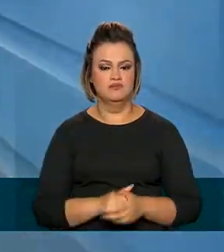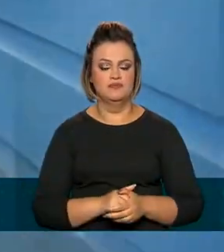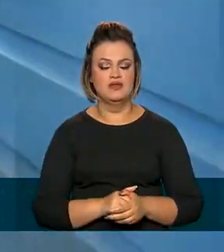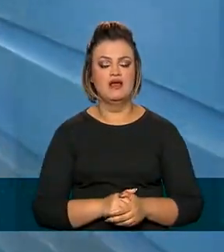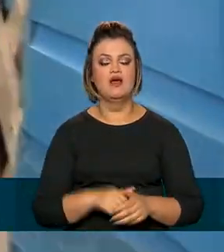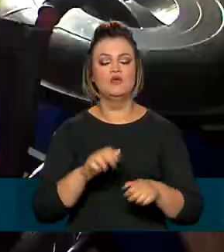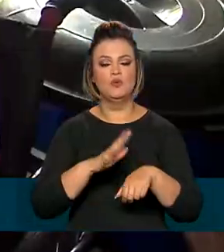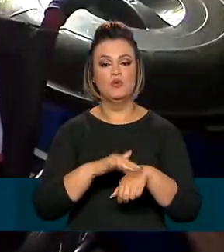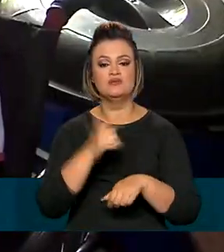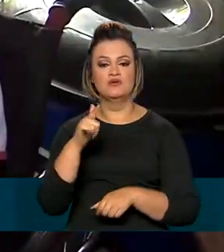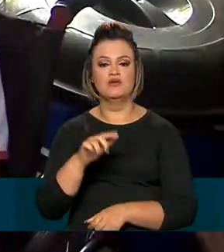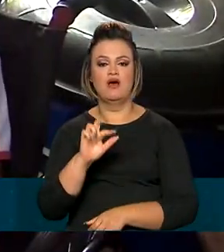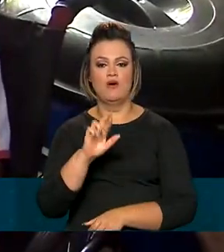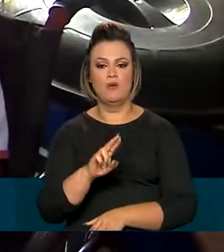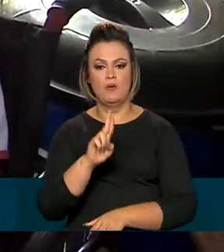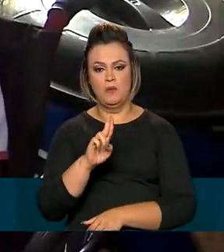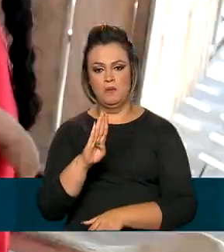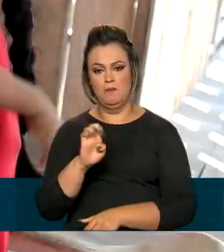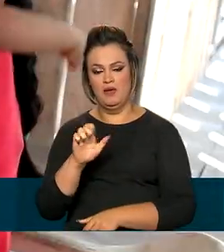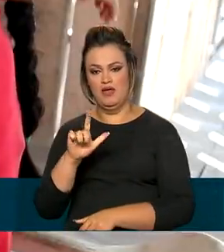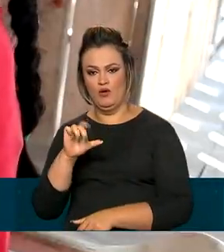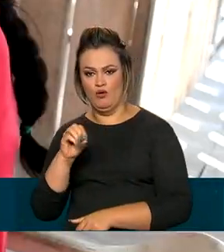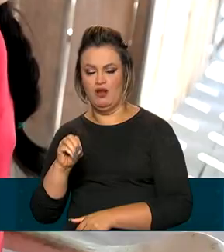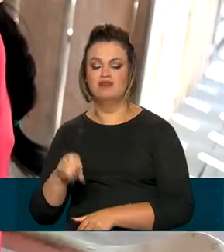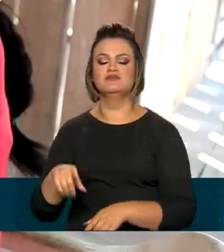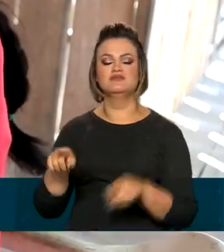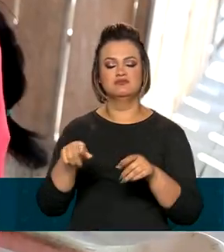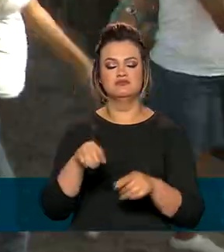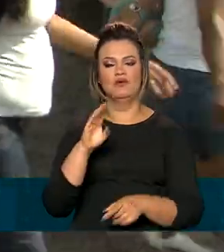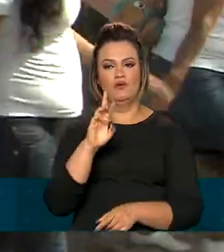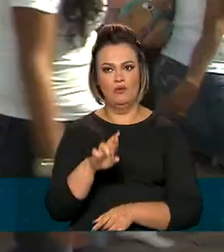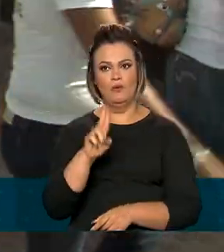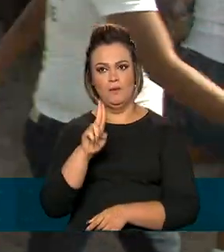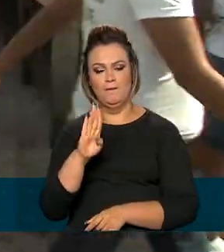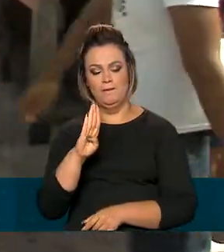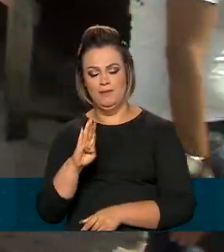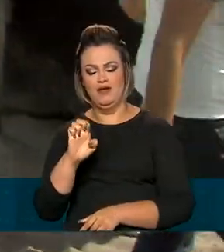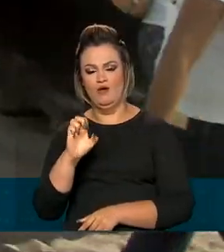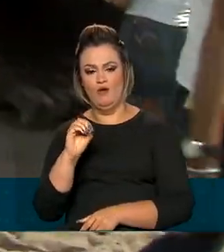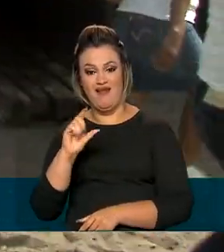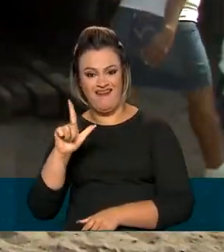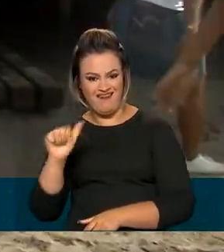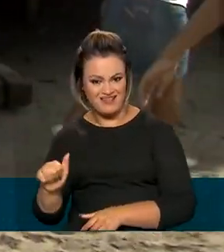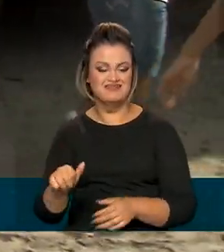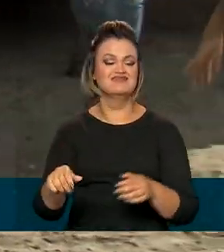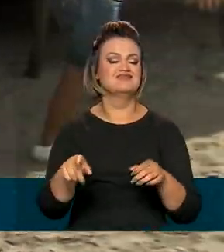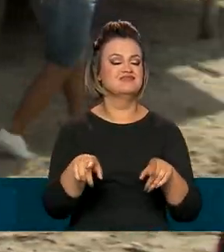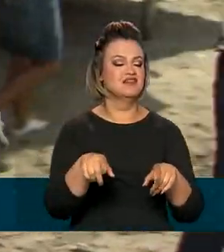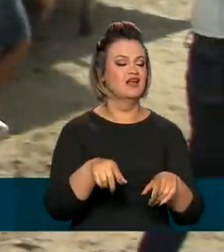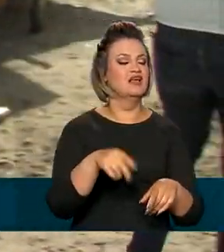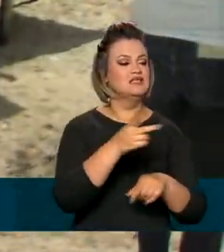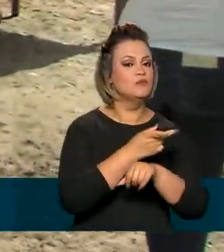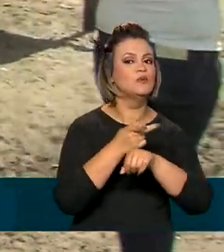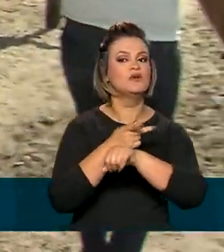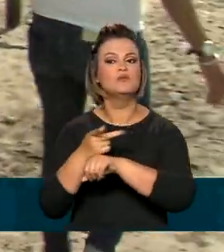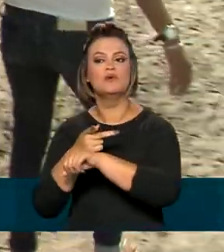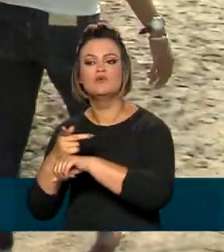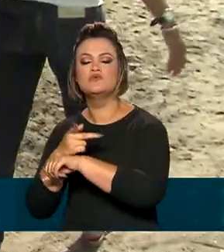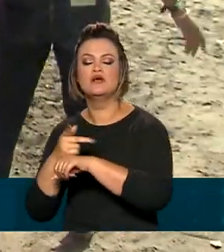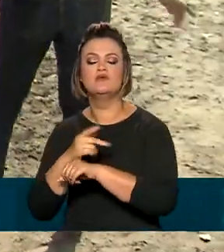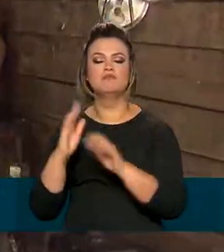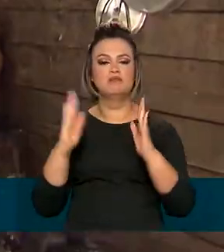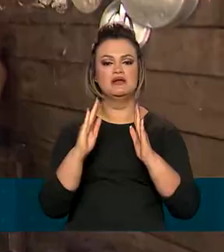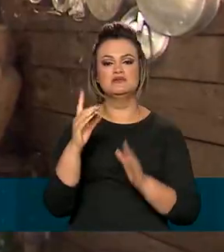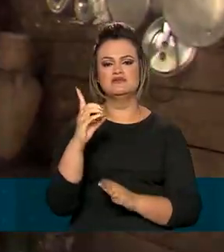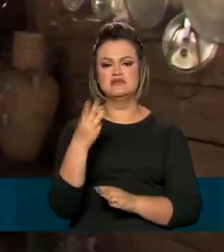rubéola também está no alvo das ações. Os profissionais de saúde também vão rever os registros de atendimento dos últimos 30